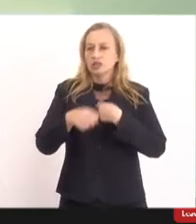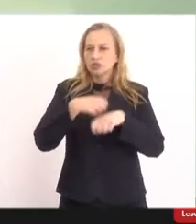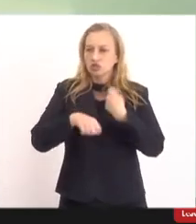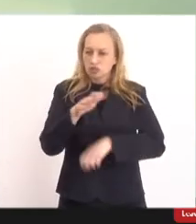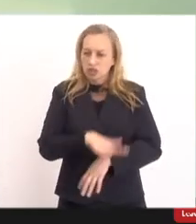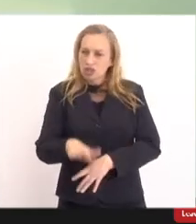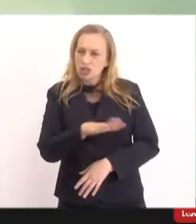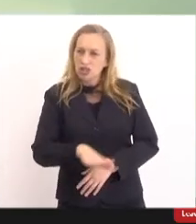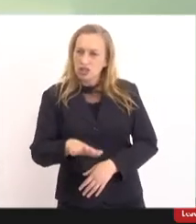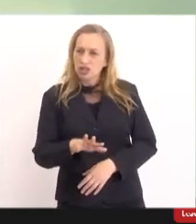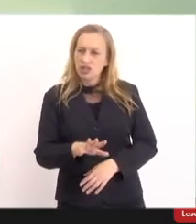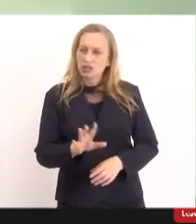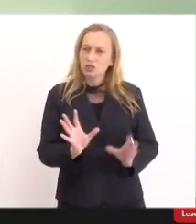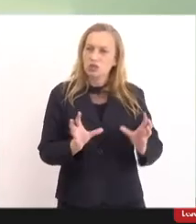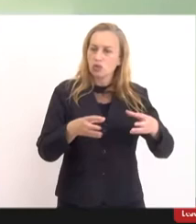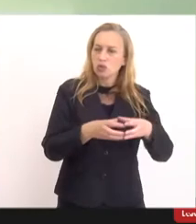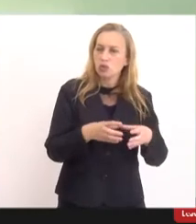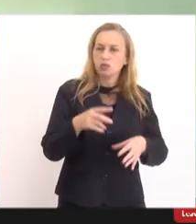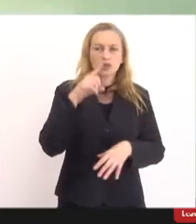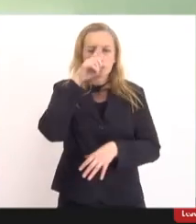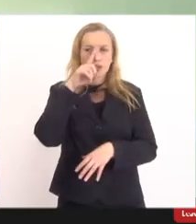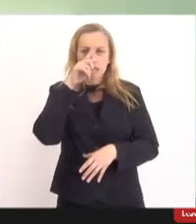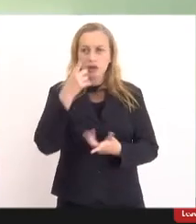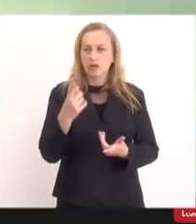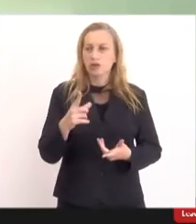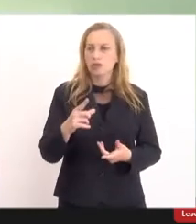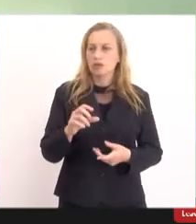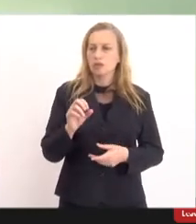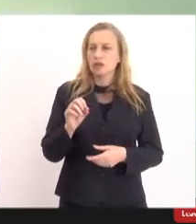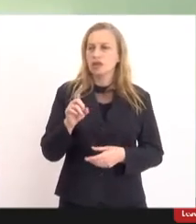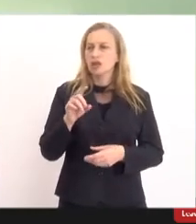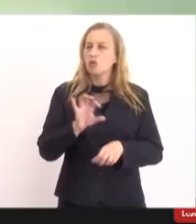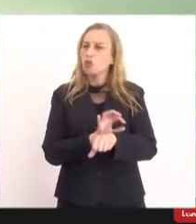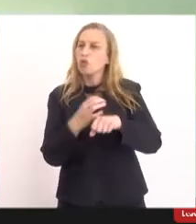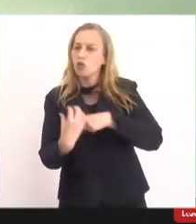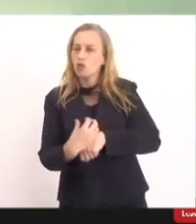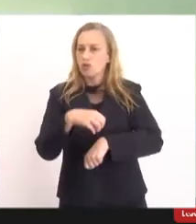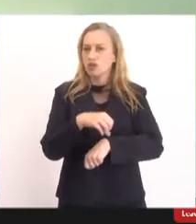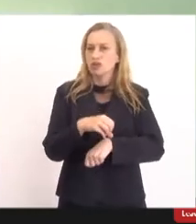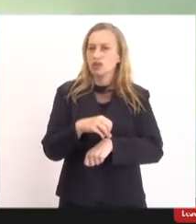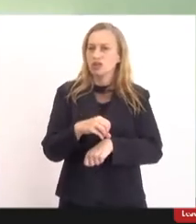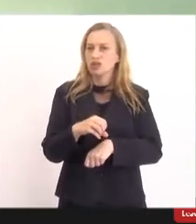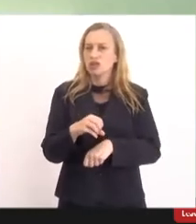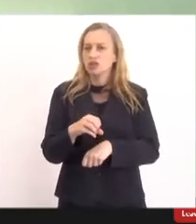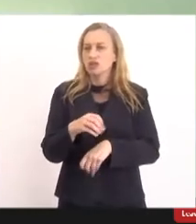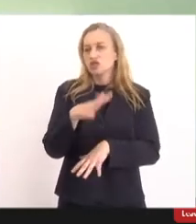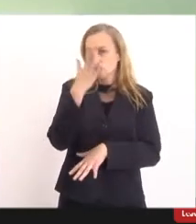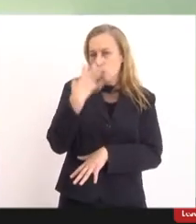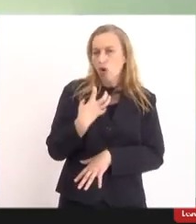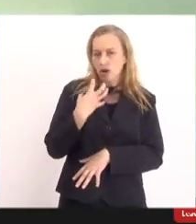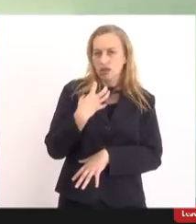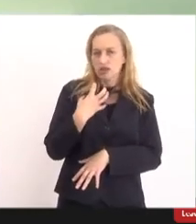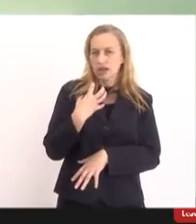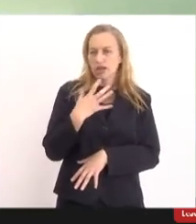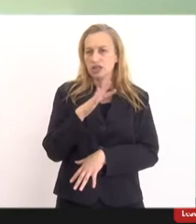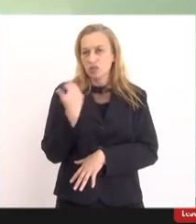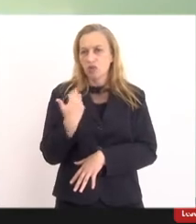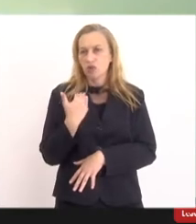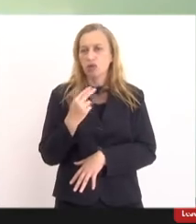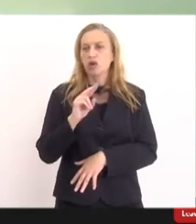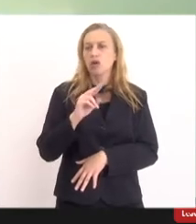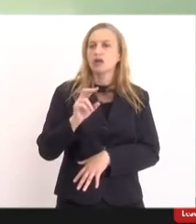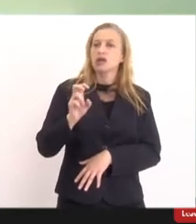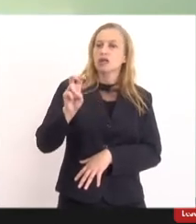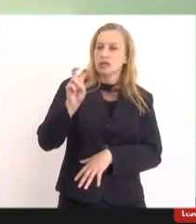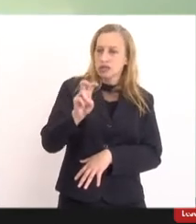grupos de risco para desenvolver a COVID grave ou morte, principalmente na faixa etária de 5